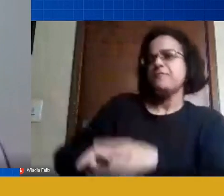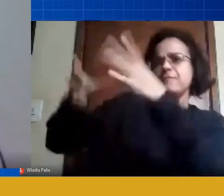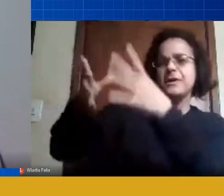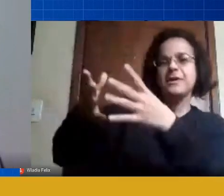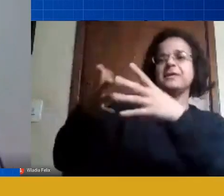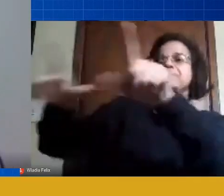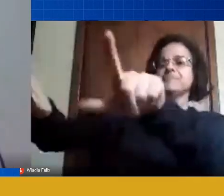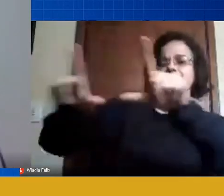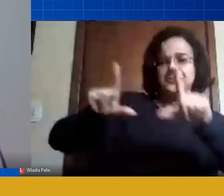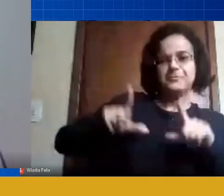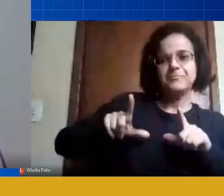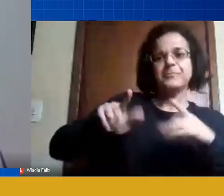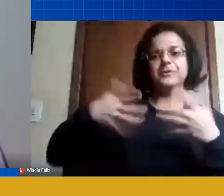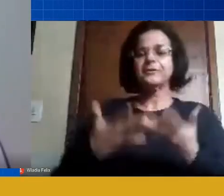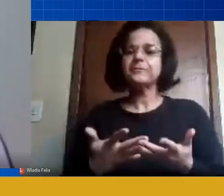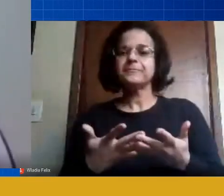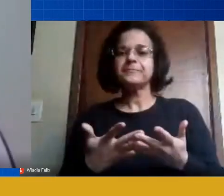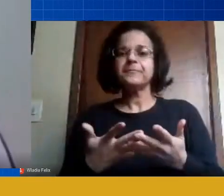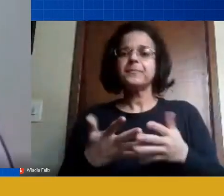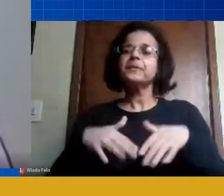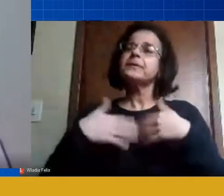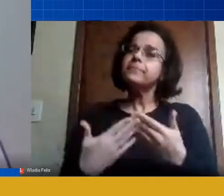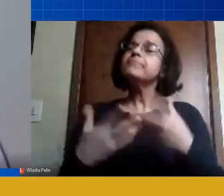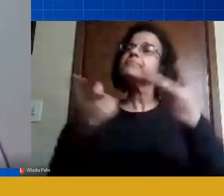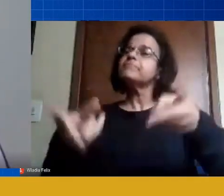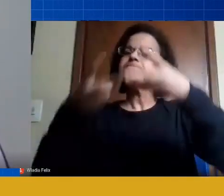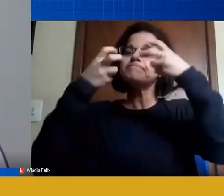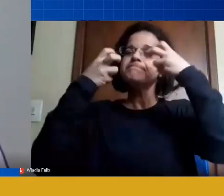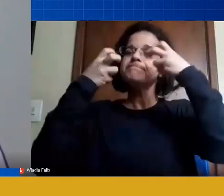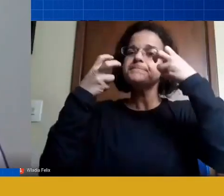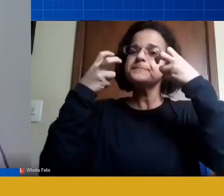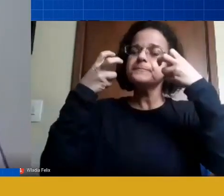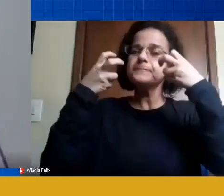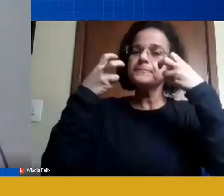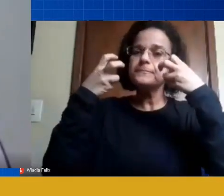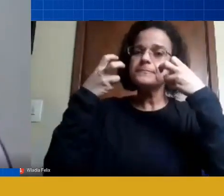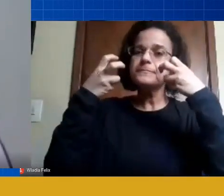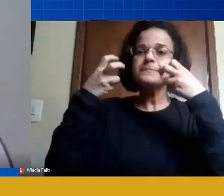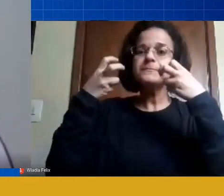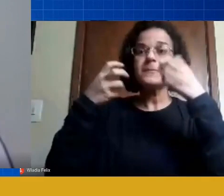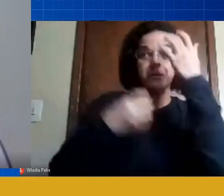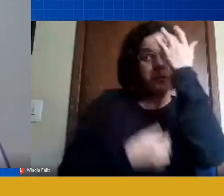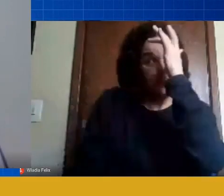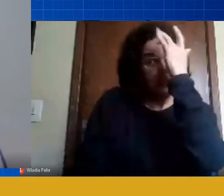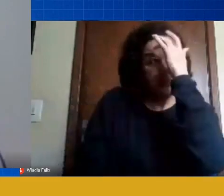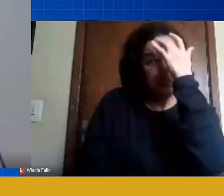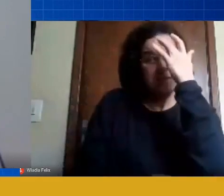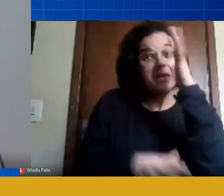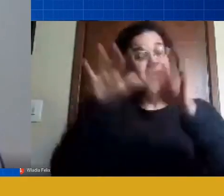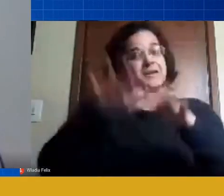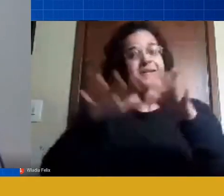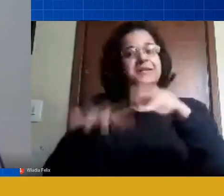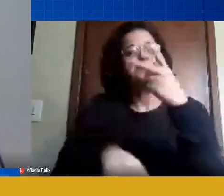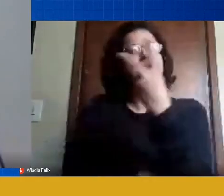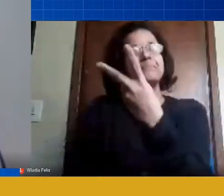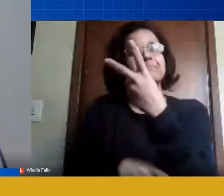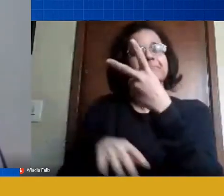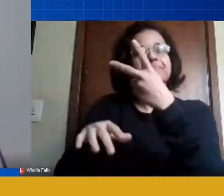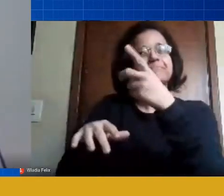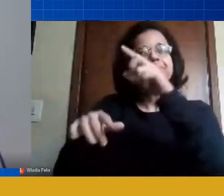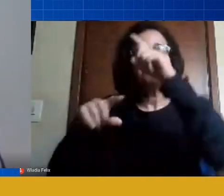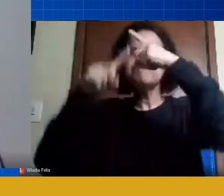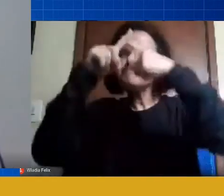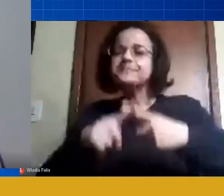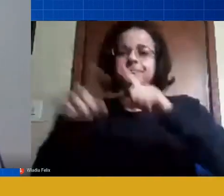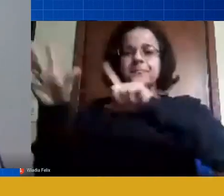certificado, etc e tal, e eu tenho percebido, eu não sei, acho que são duas vezes por semana que vocês estão fazendo lives